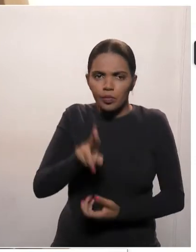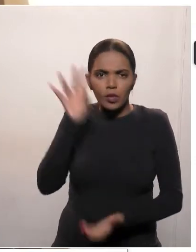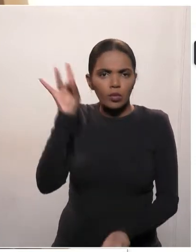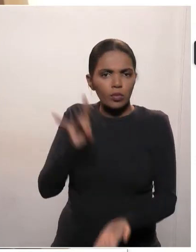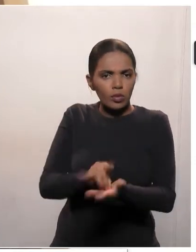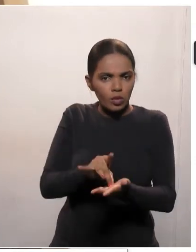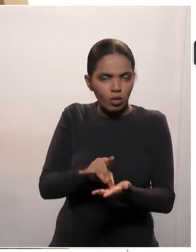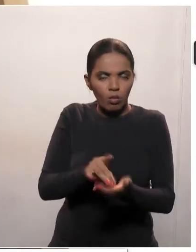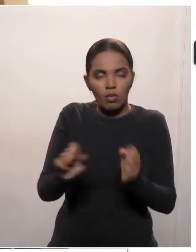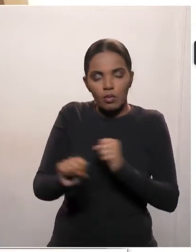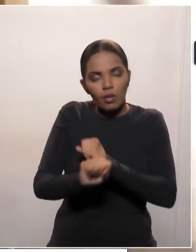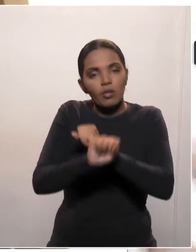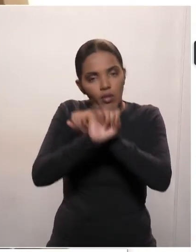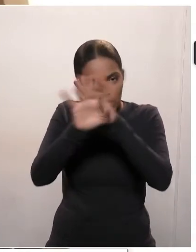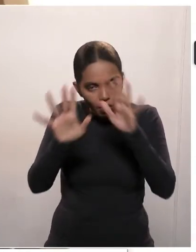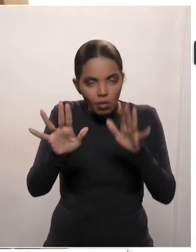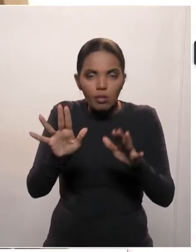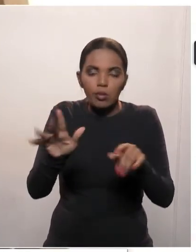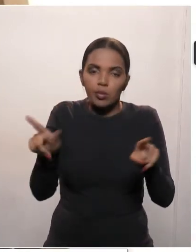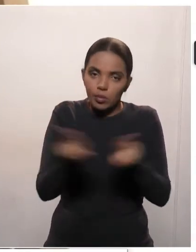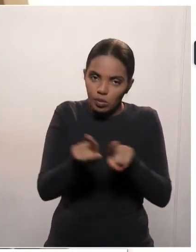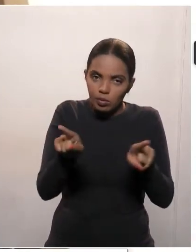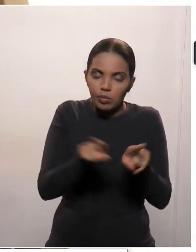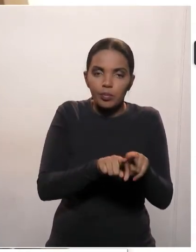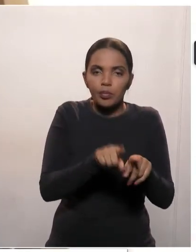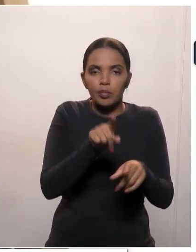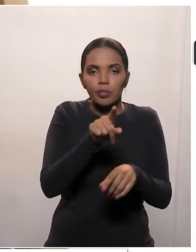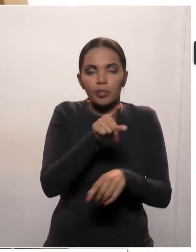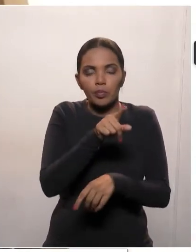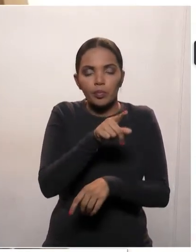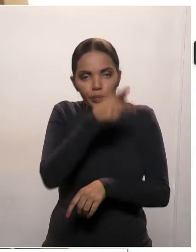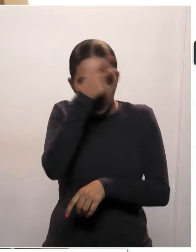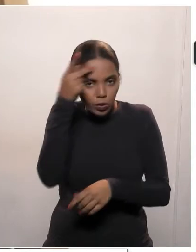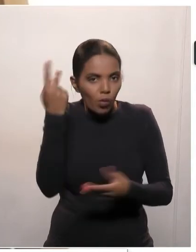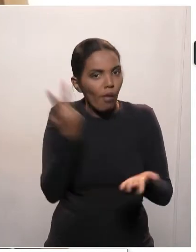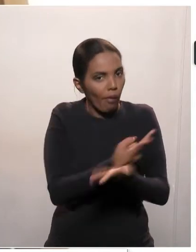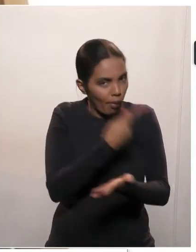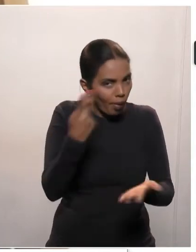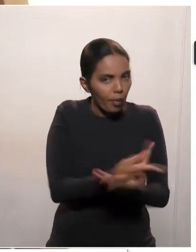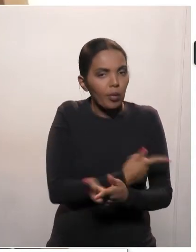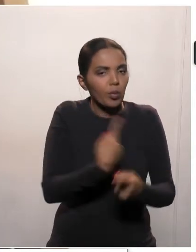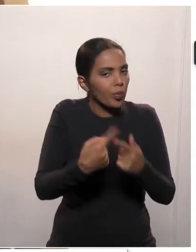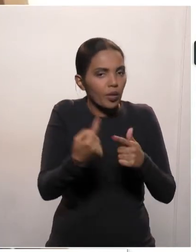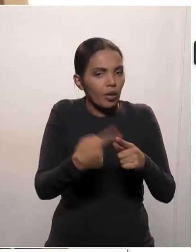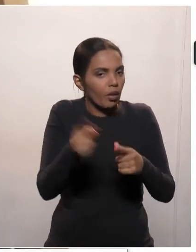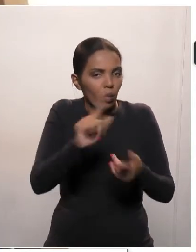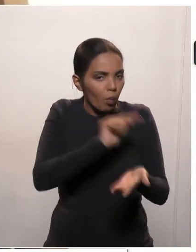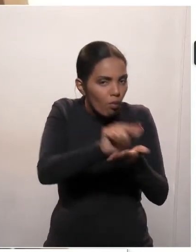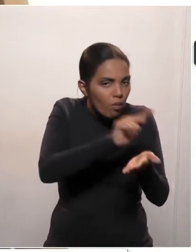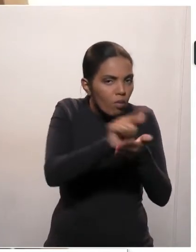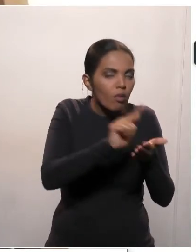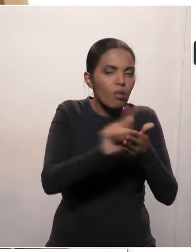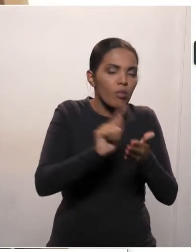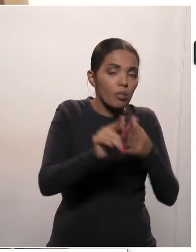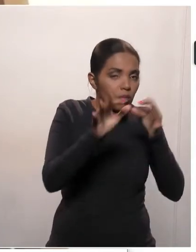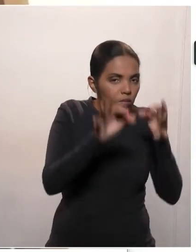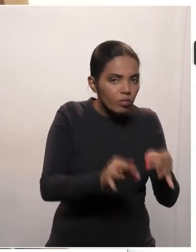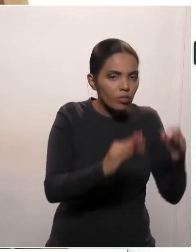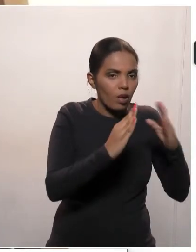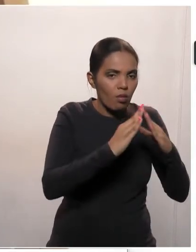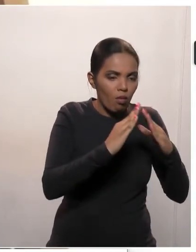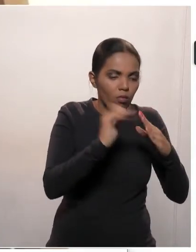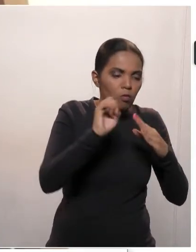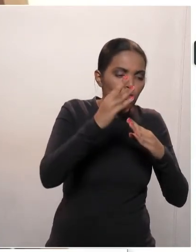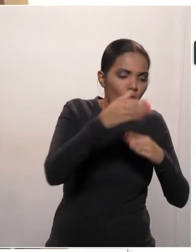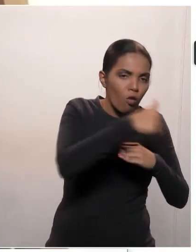Claro que é um problema da conduta das pessoas, de dentro da casa das pessoas, mas é um problema que precisa, nós também